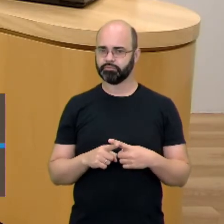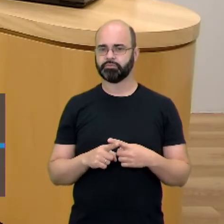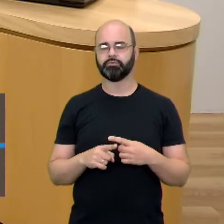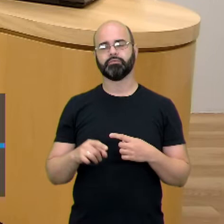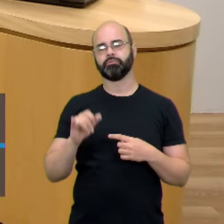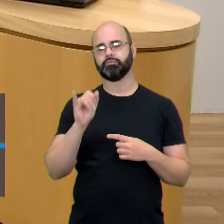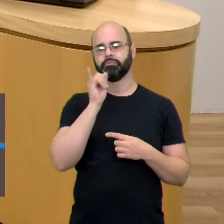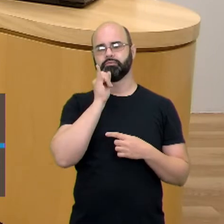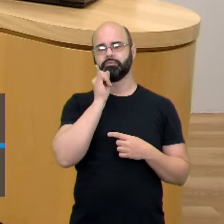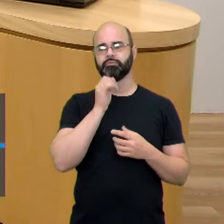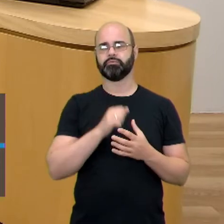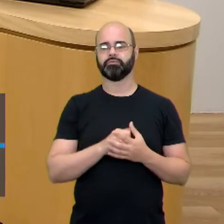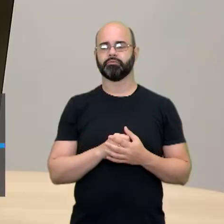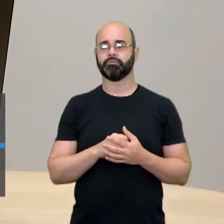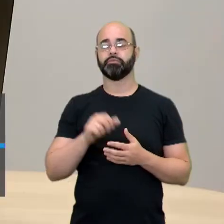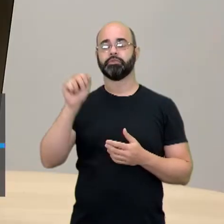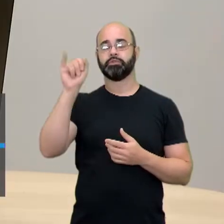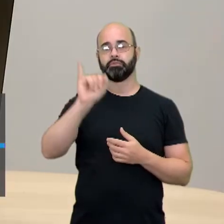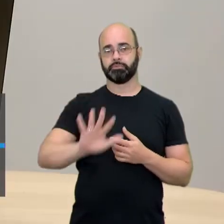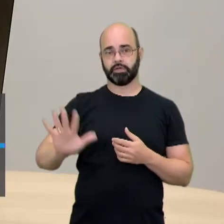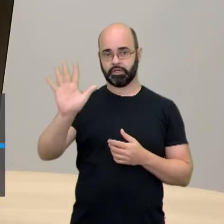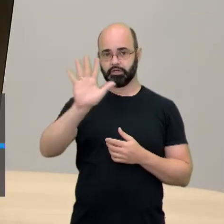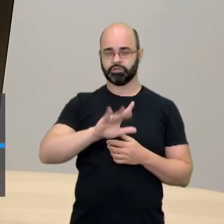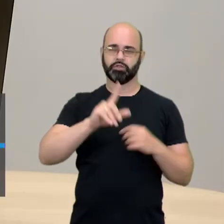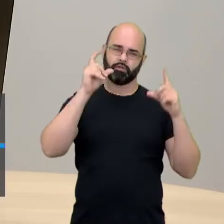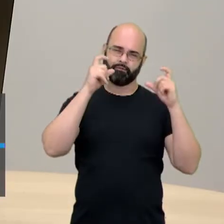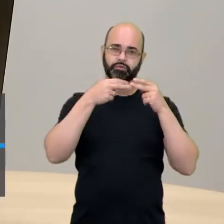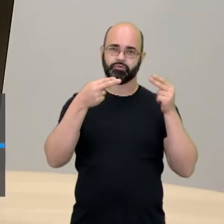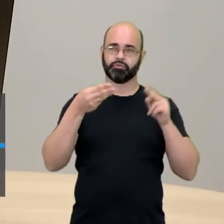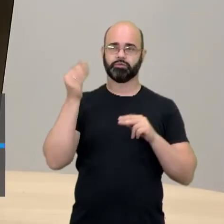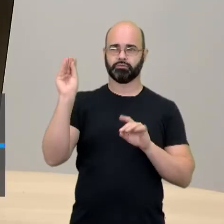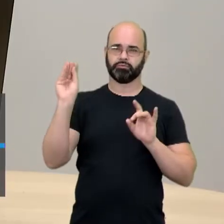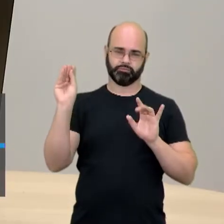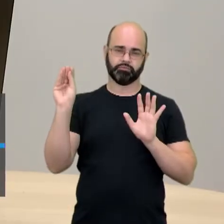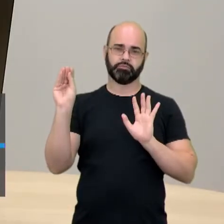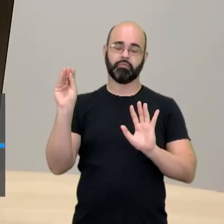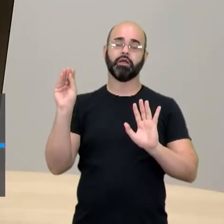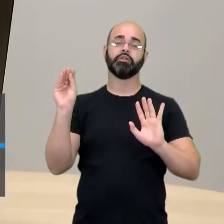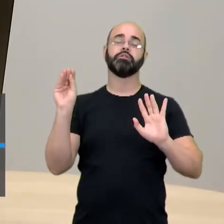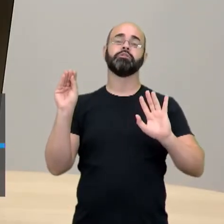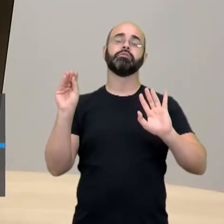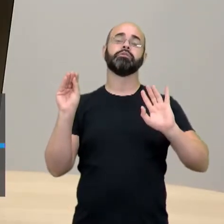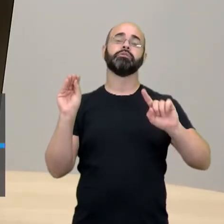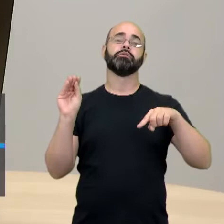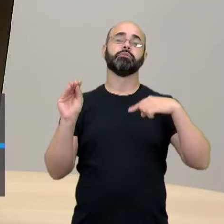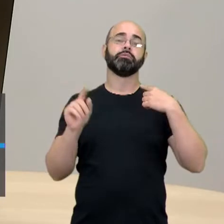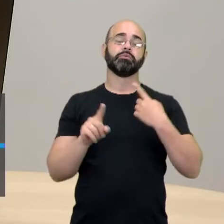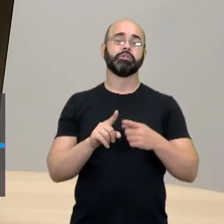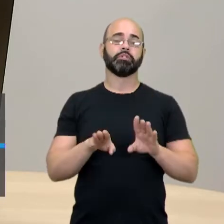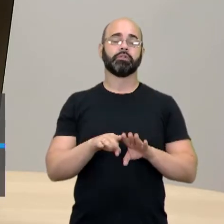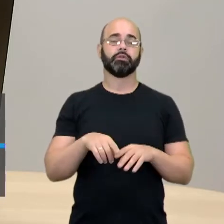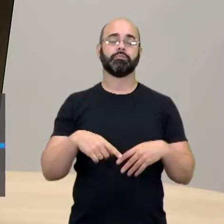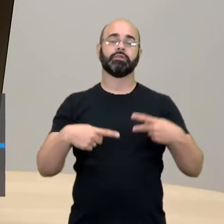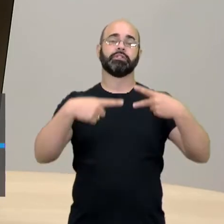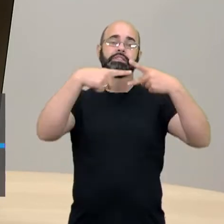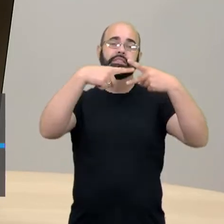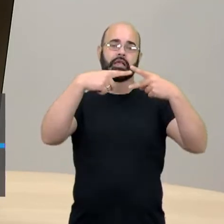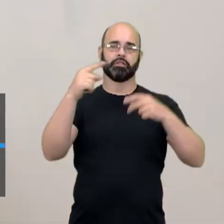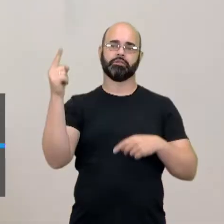as imagens e as fotos que ele tem. Mas mais importante que isso, ele põe setas, ele põe